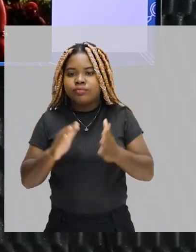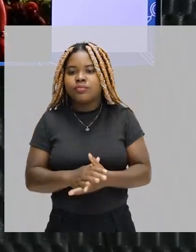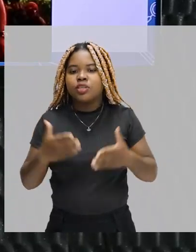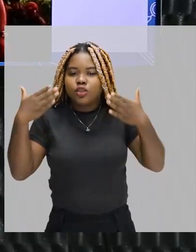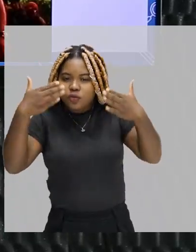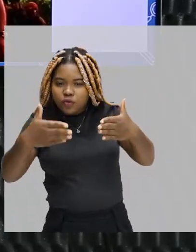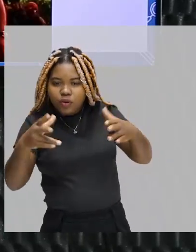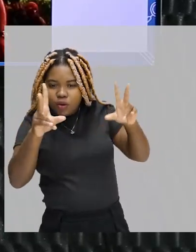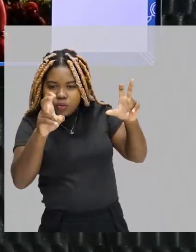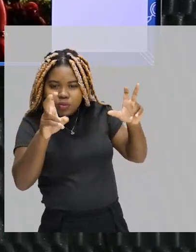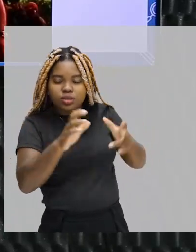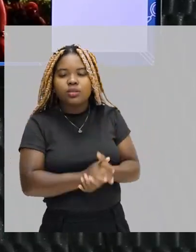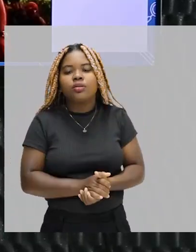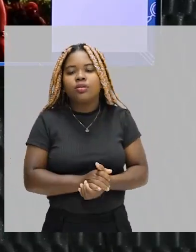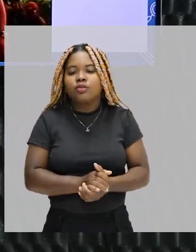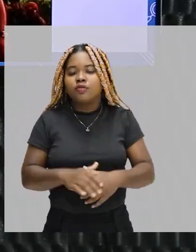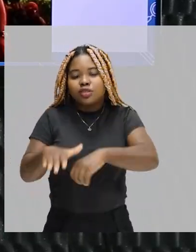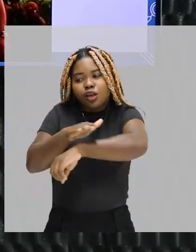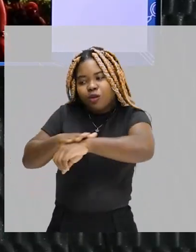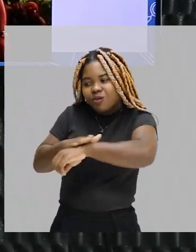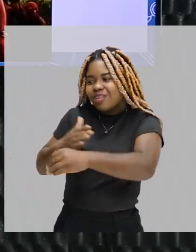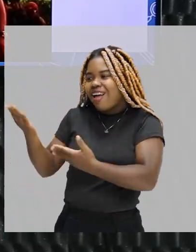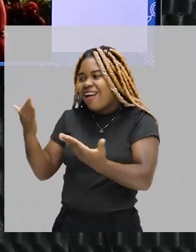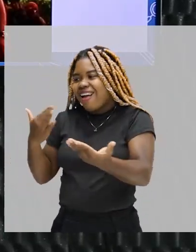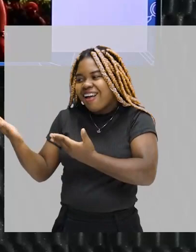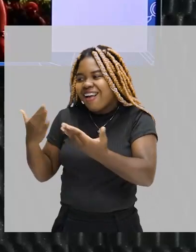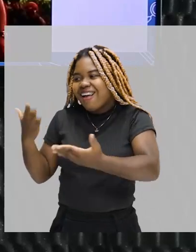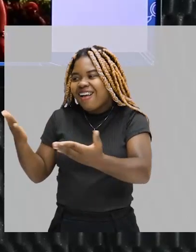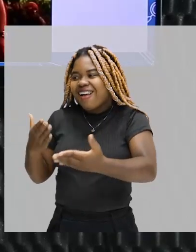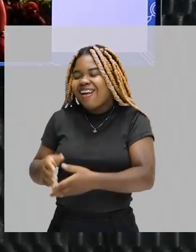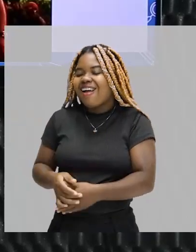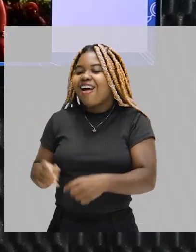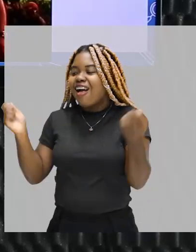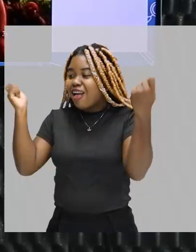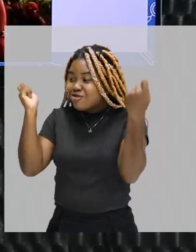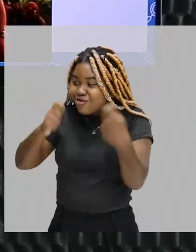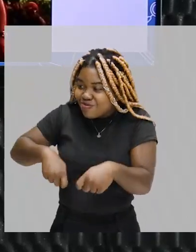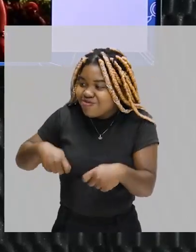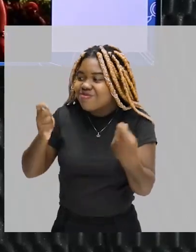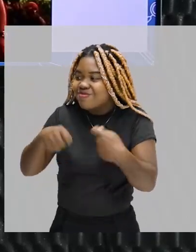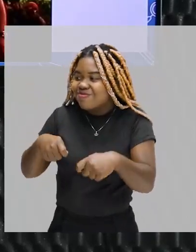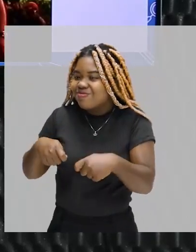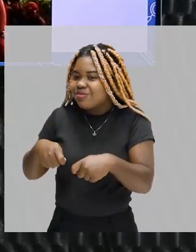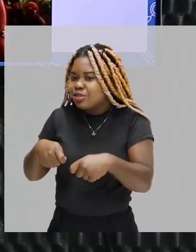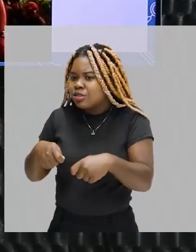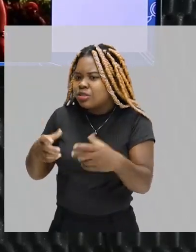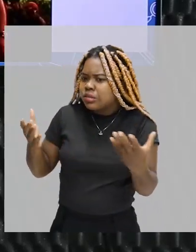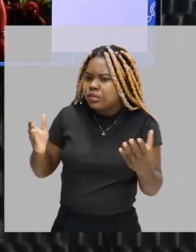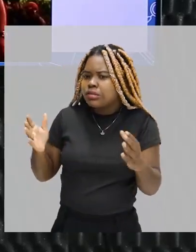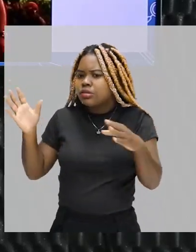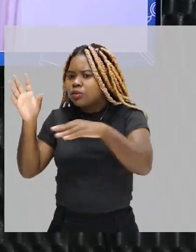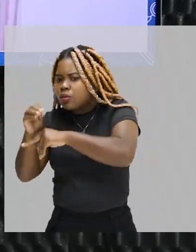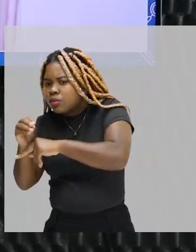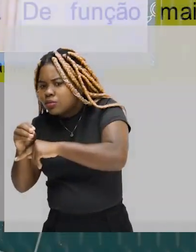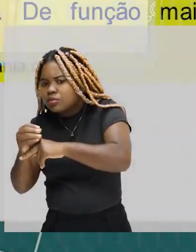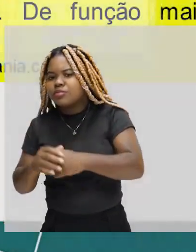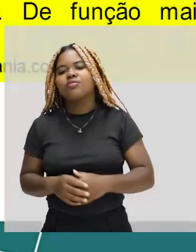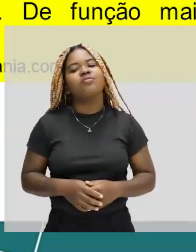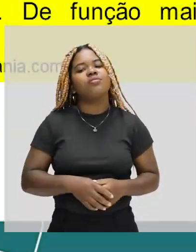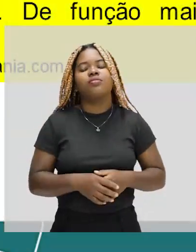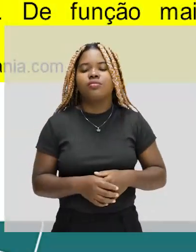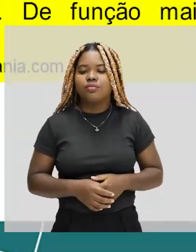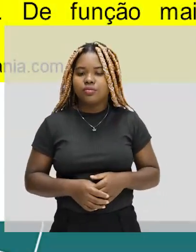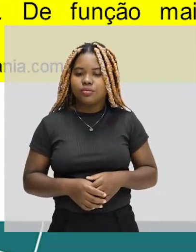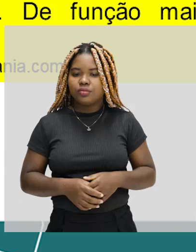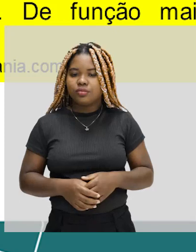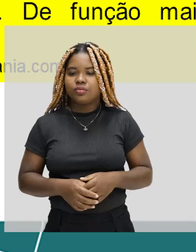relacionar. É como se você estivesse conversando com alguém e aí, nesse momento, eu preciso chegar perto da pessoa sem jogar um close, que seria o